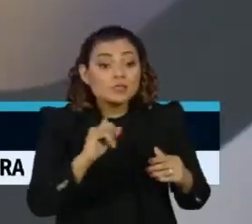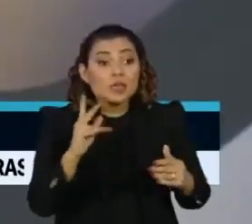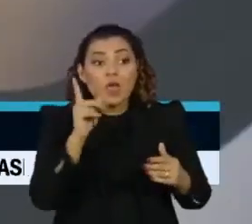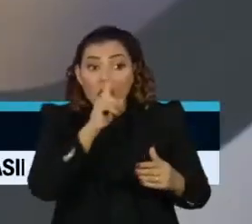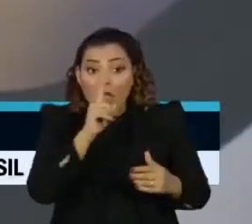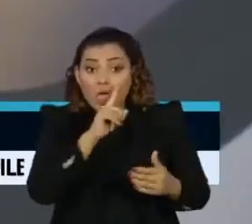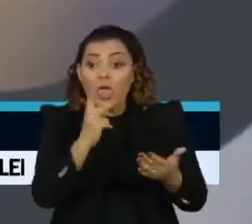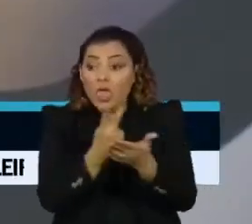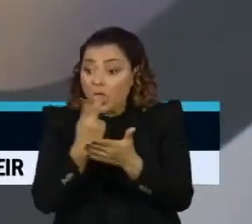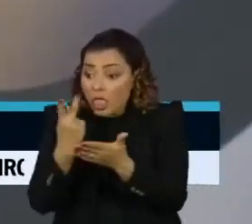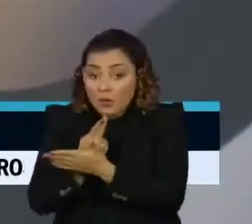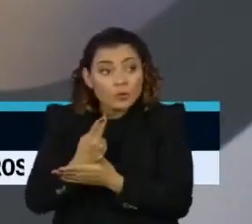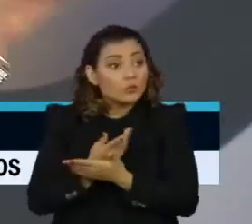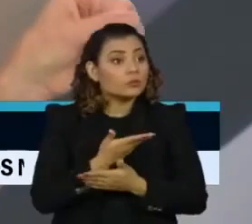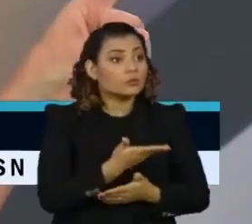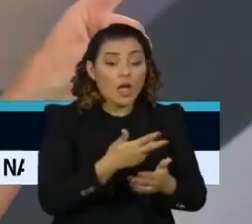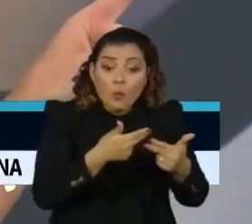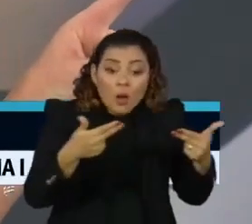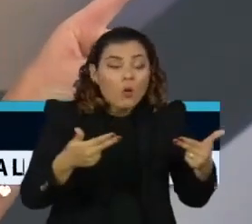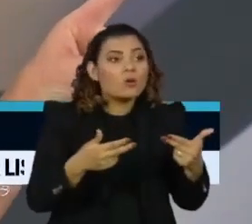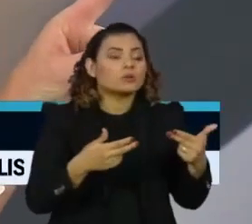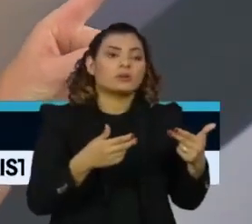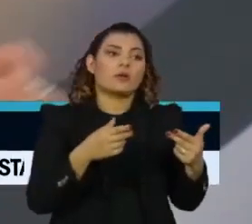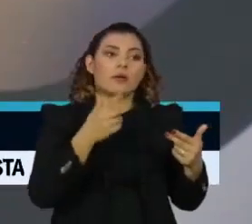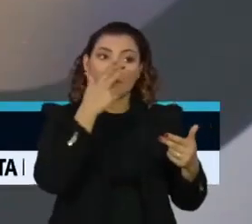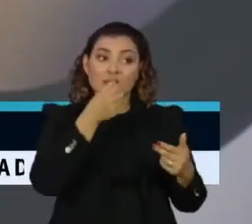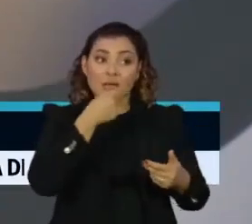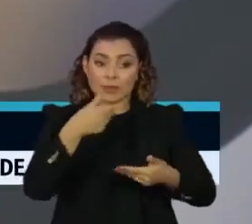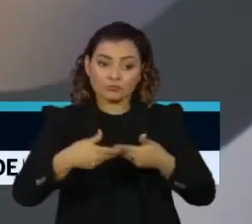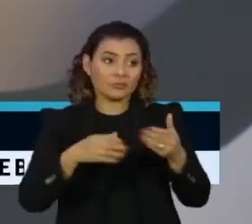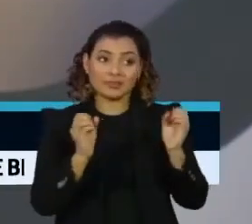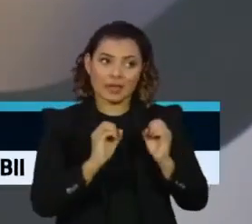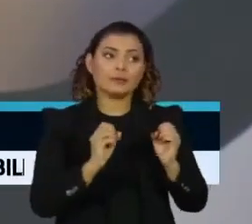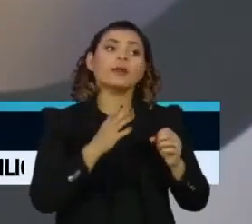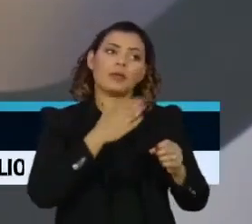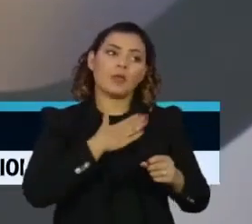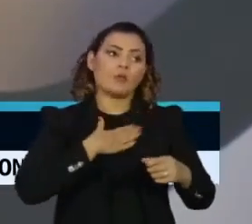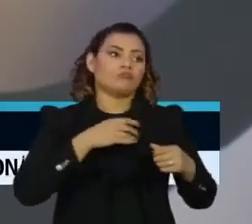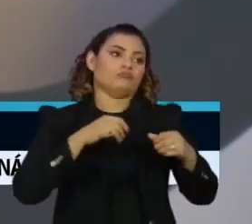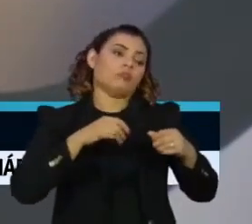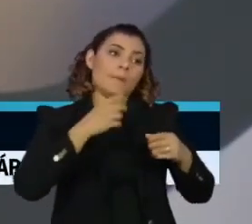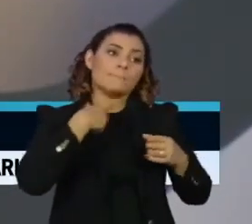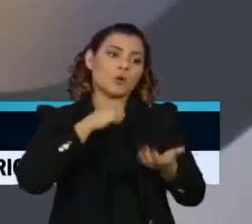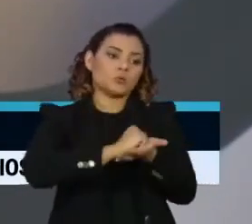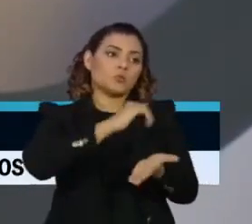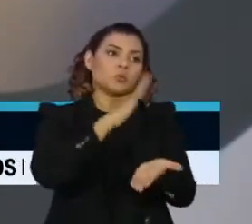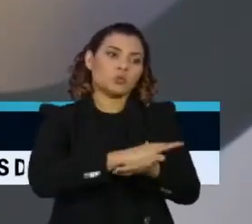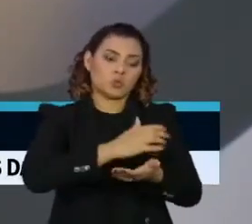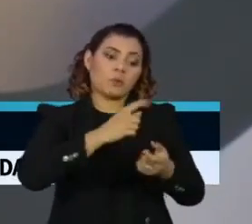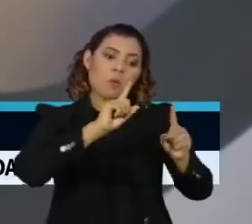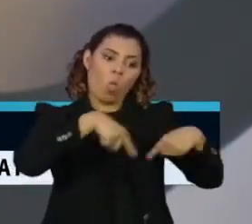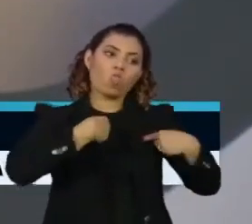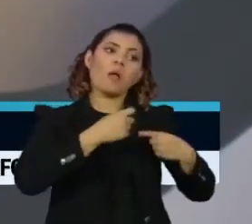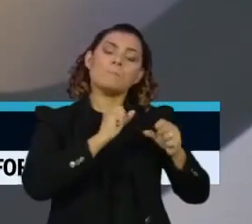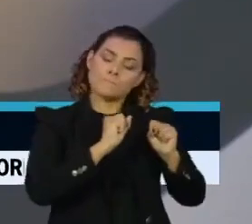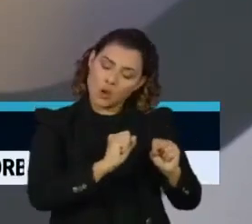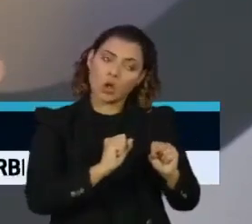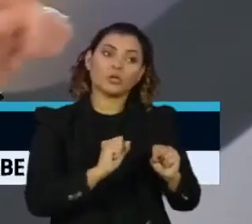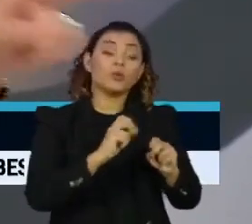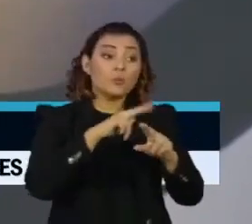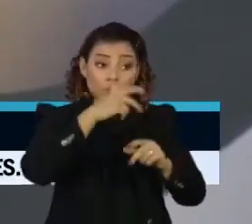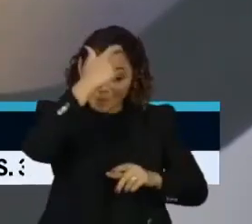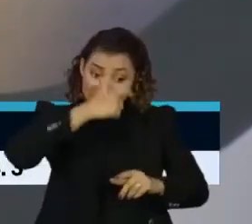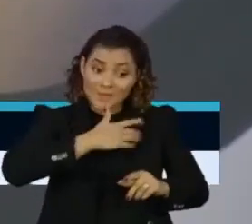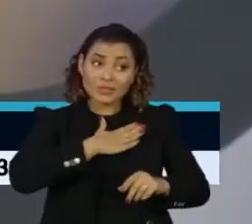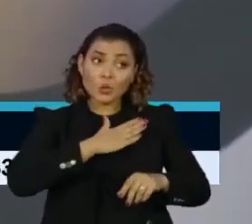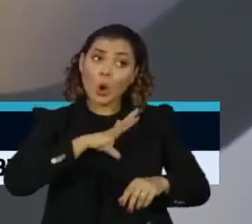complicação com esse paciente, mesmo que não tenha relação com a medicação, eu posso sofrer as sanções. Então, quem está prescrevendo, precisa